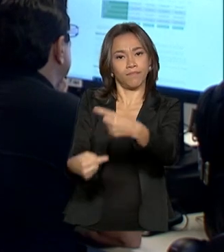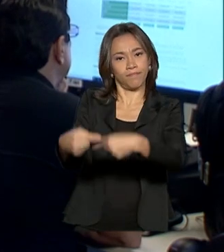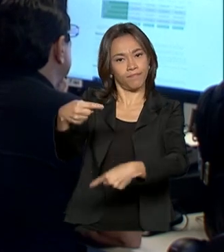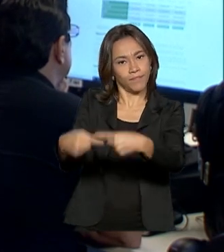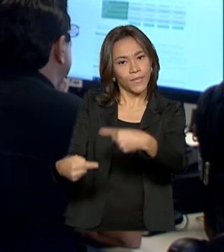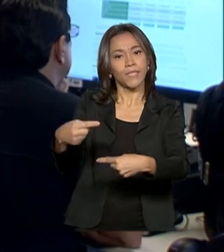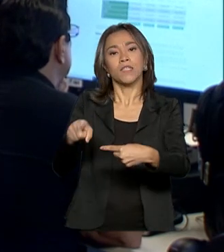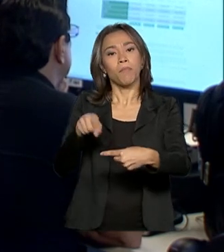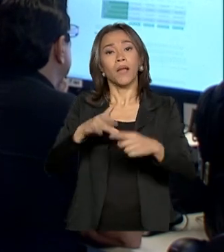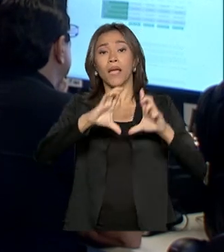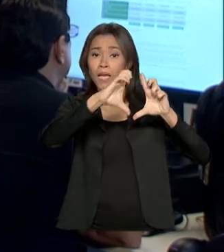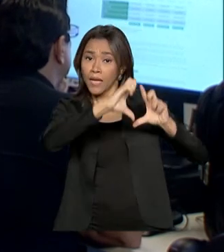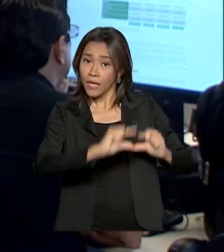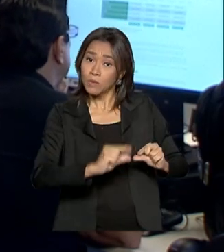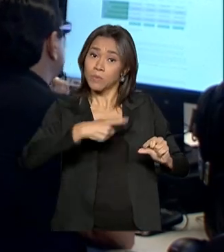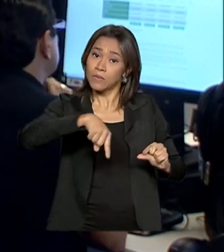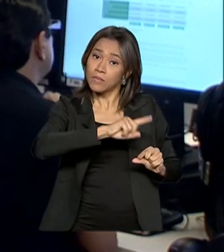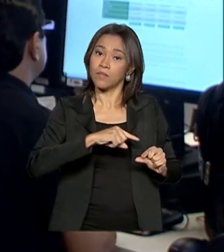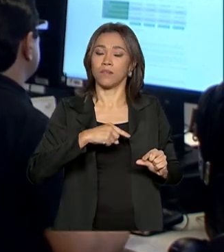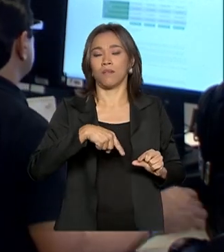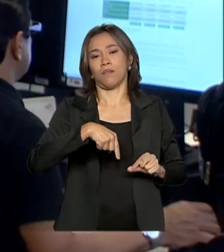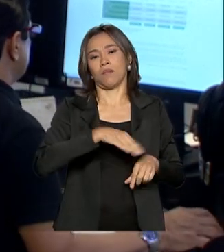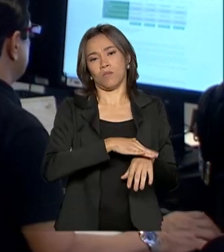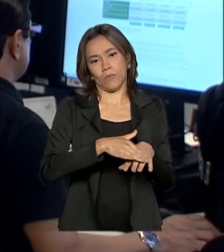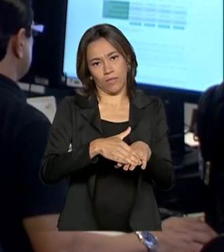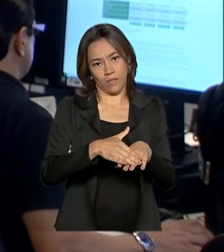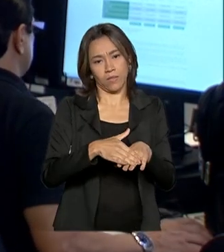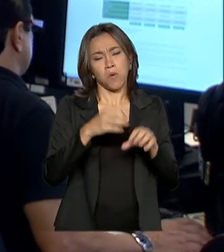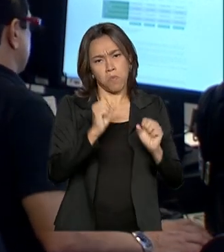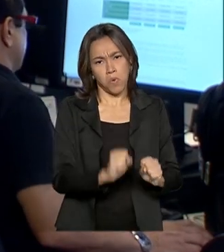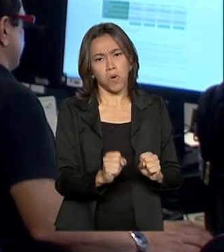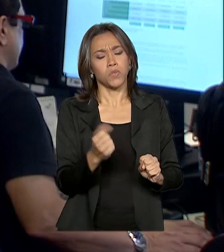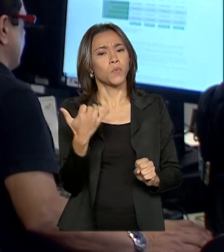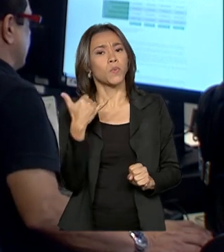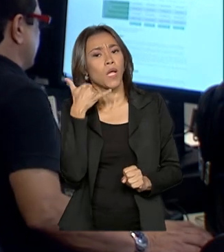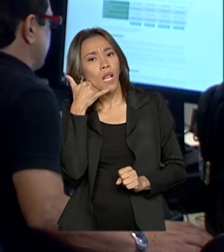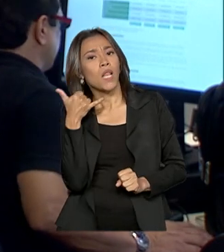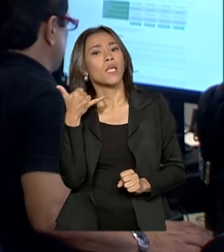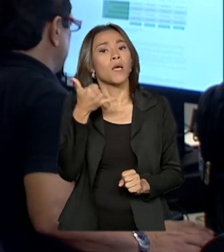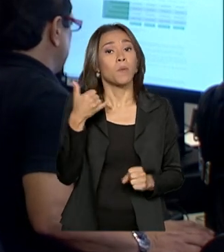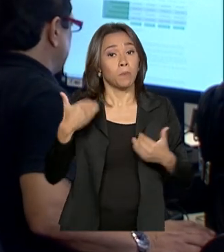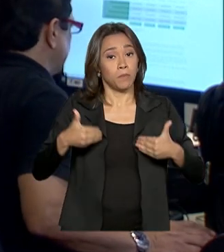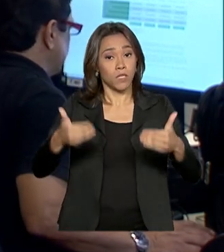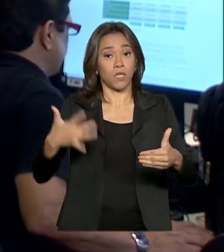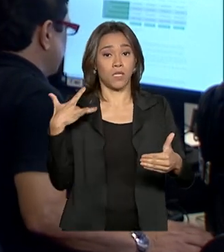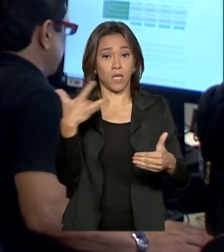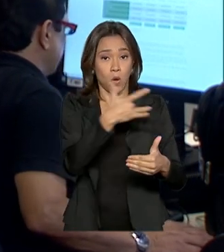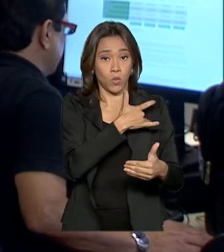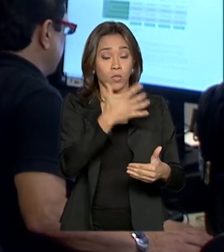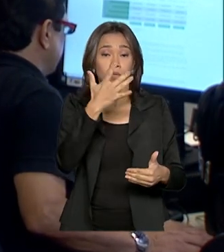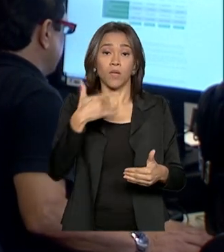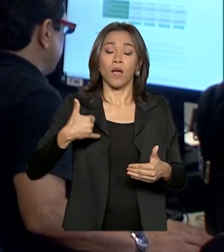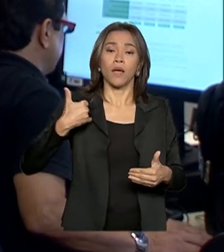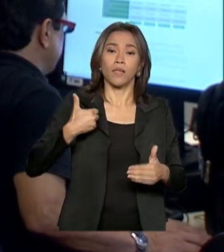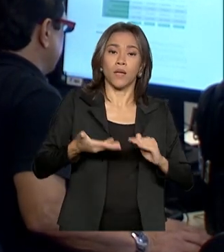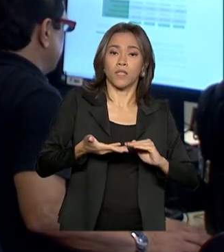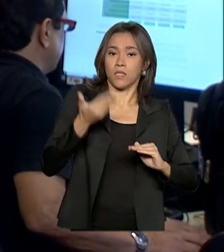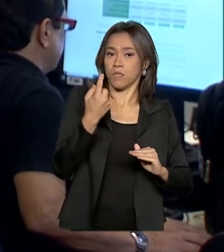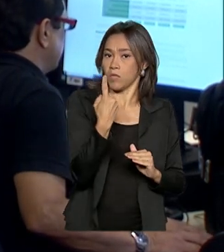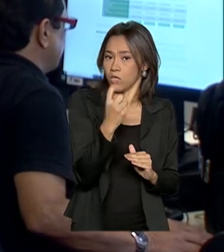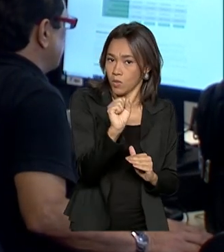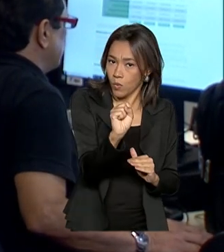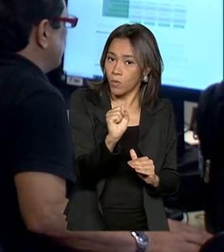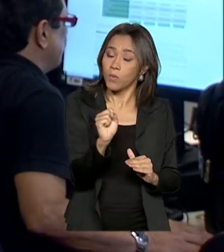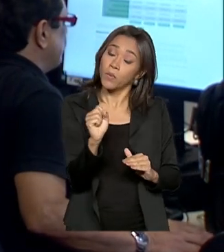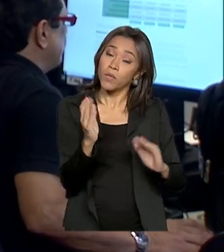ocorrência e a gravidade das doenças. Poderão receber ligações do Ministério da Saúde, pessoas acima dos 18 anos